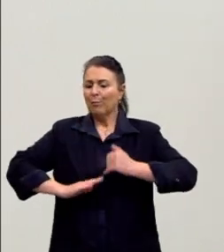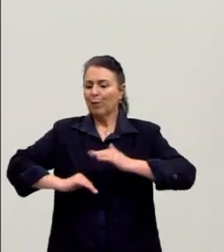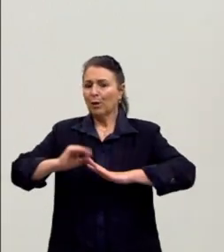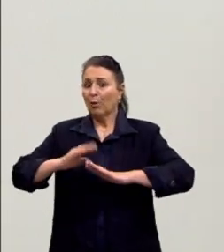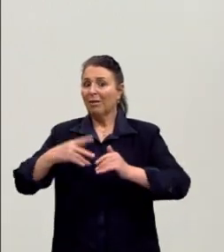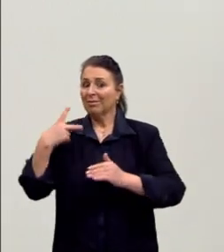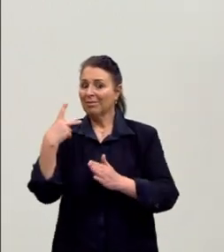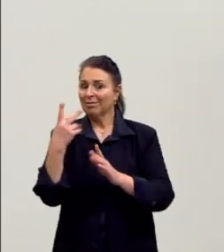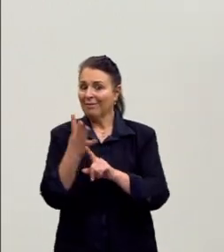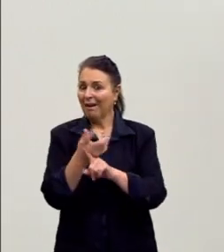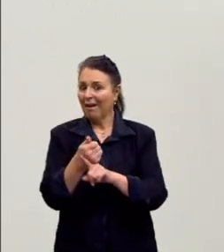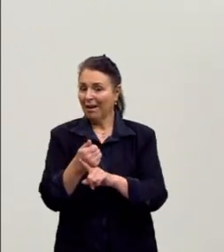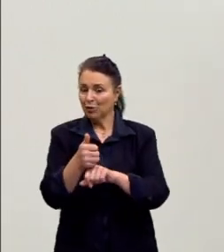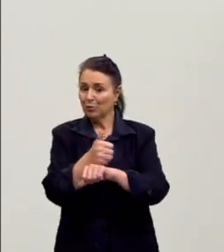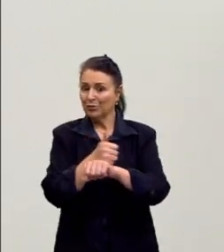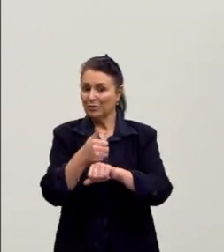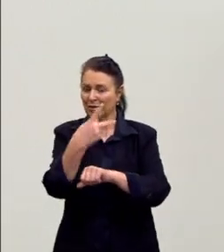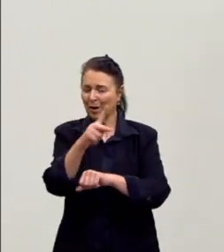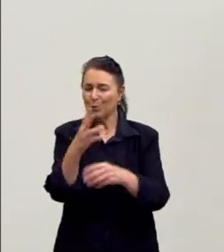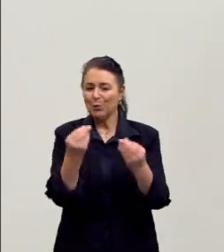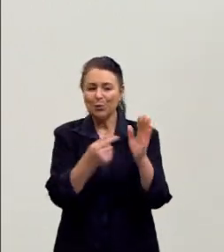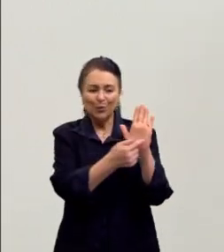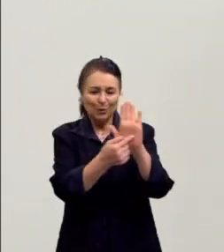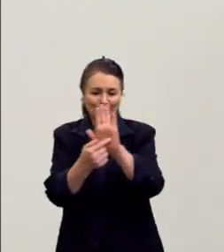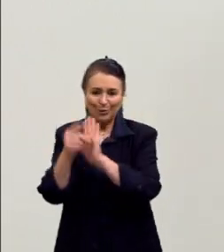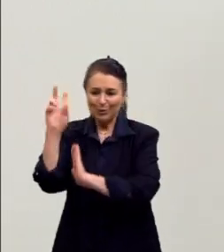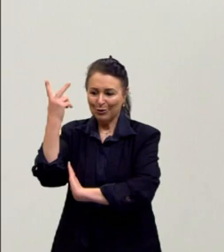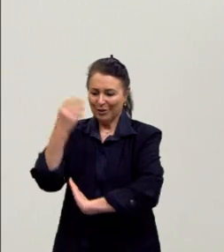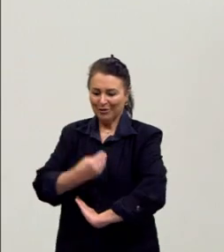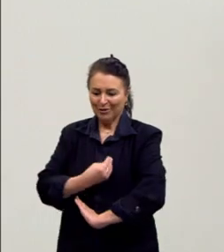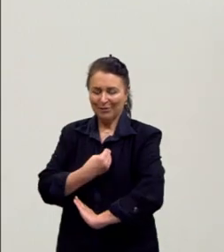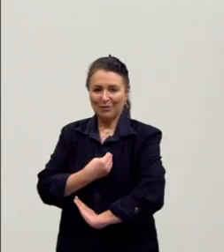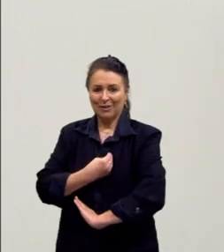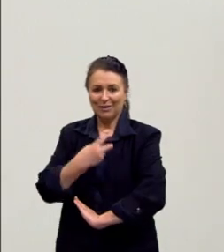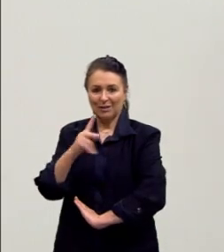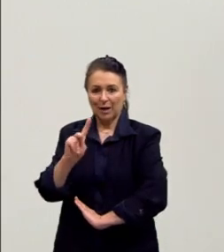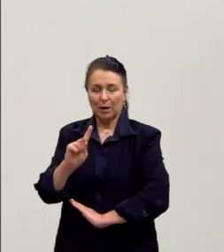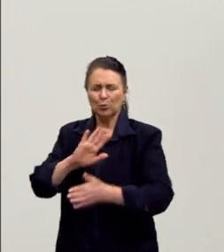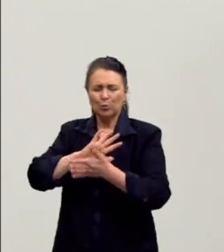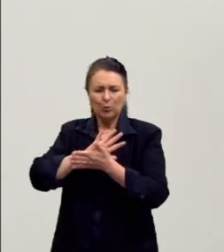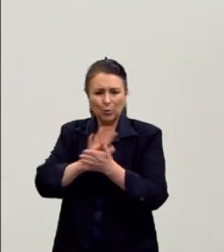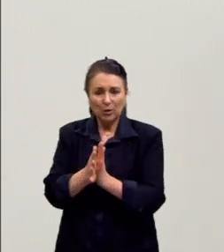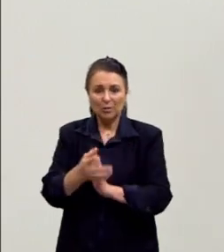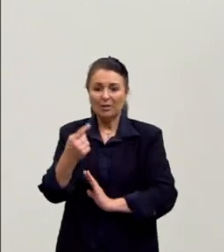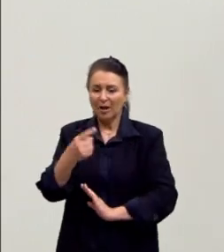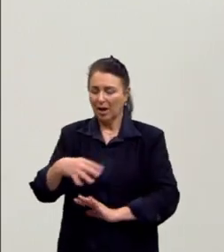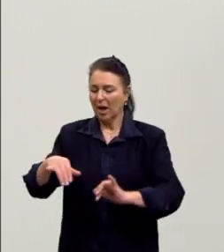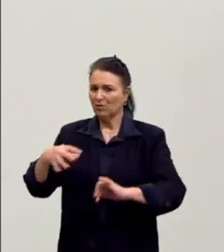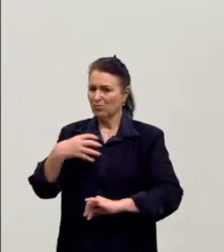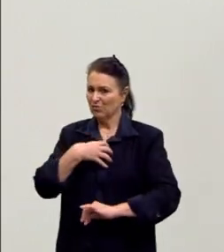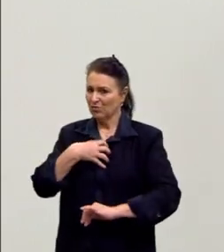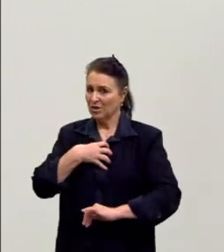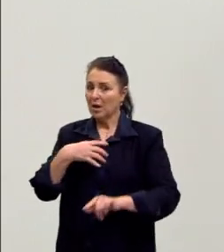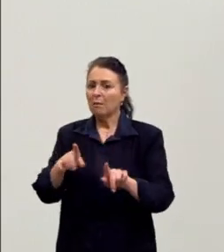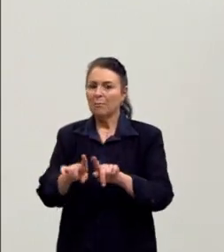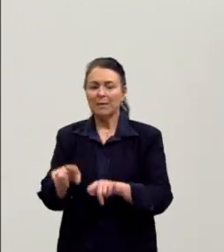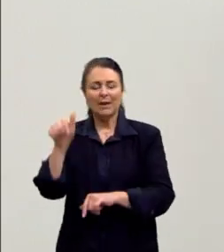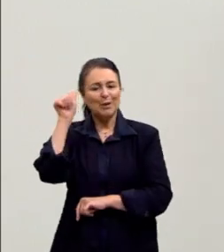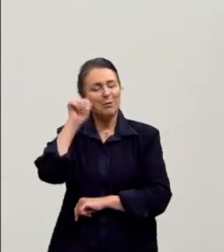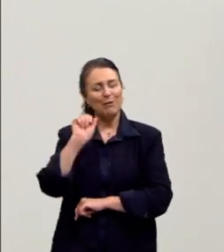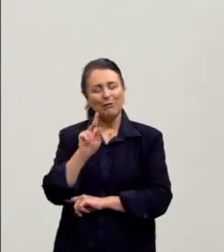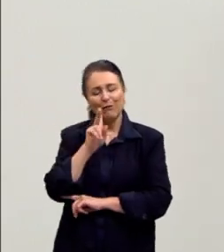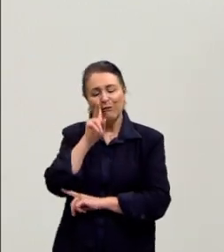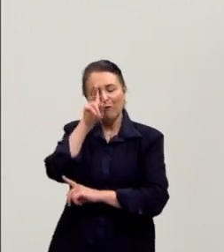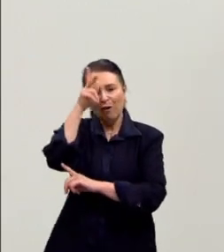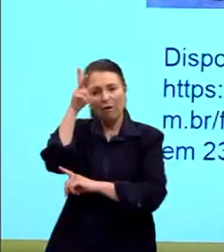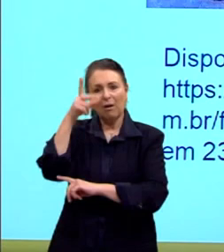arte muito dessa sua história, das dificuldades que ela passava, dos preconceitos que ela vivia, mas ela se mantinha forte com seus